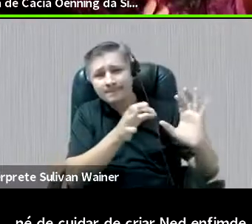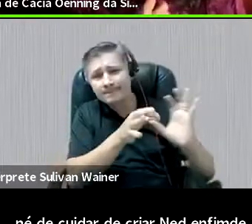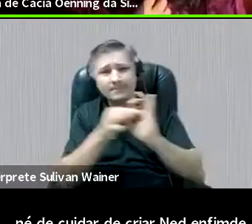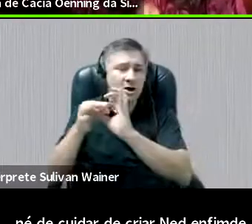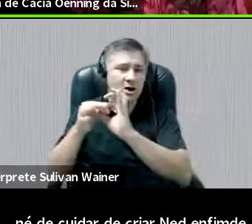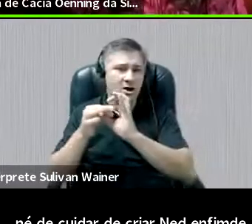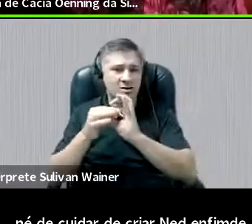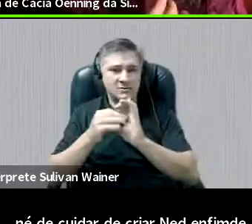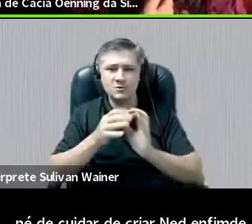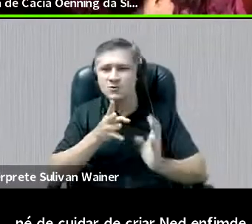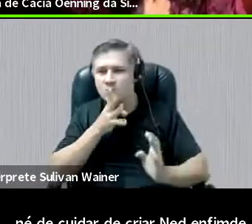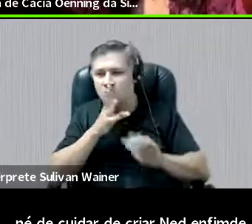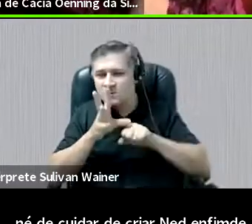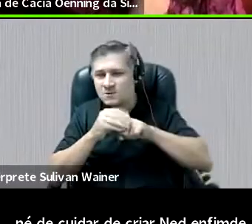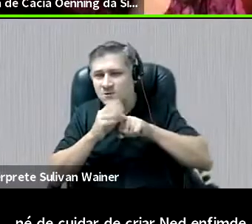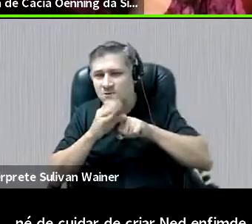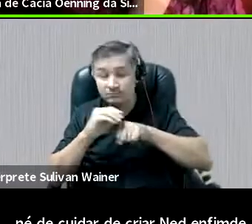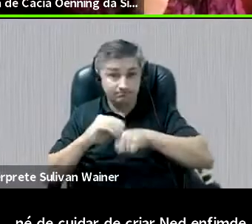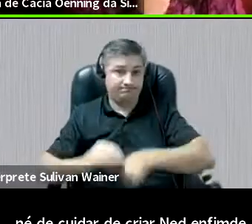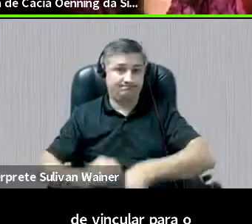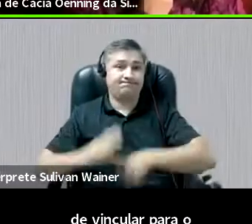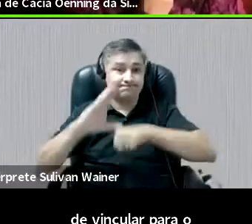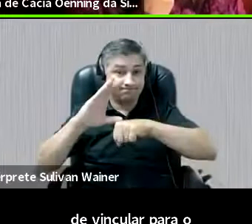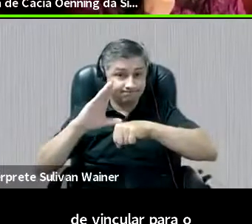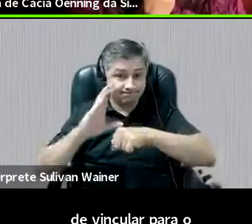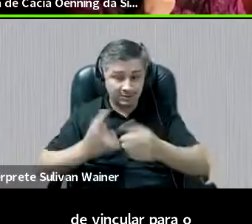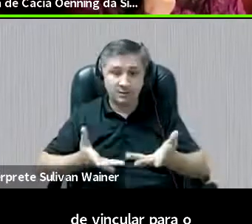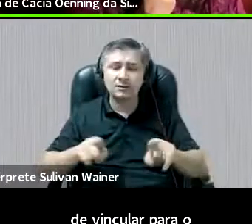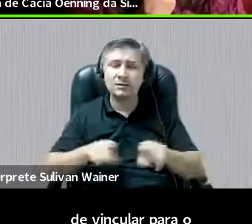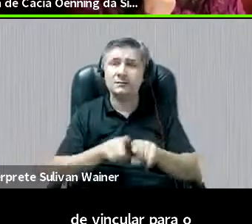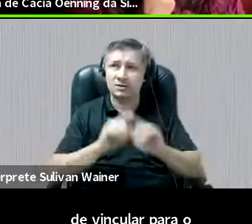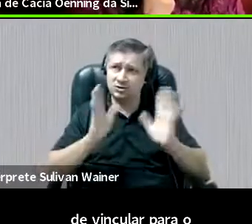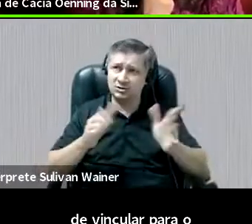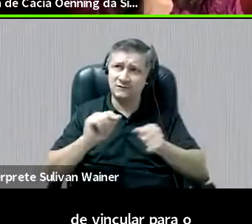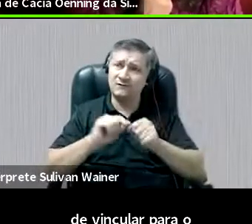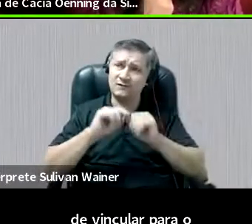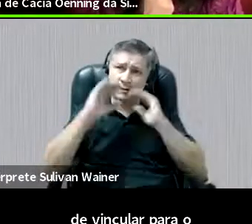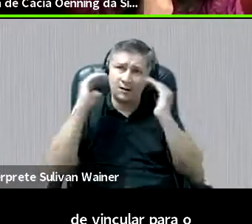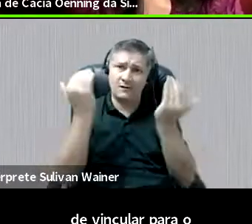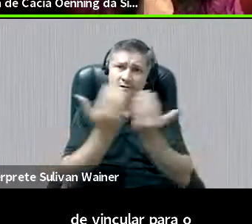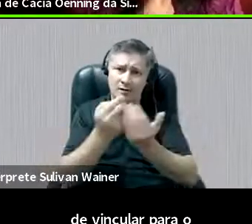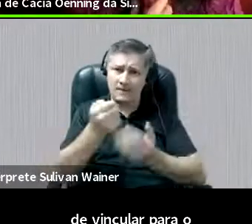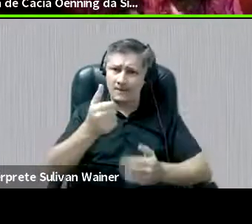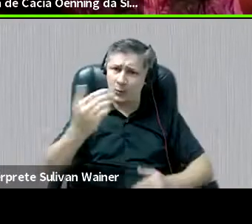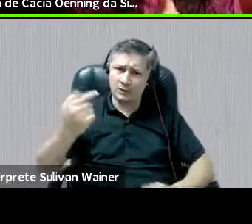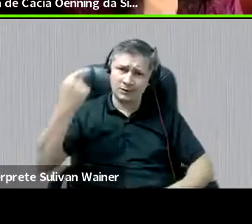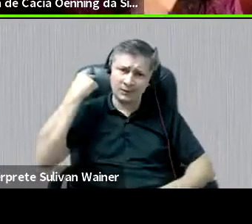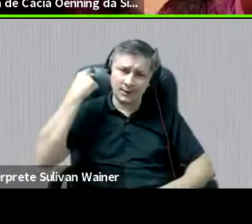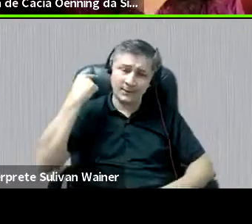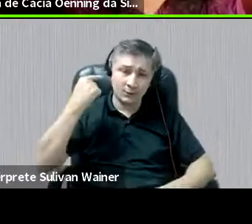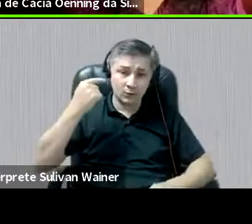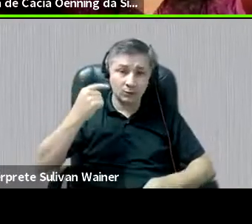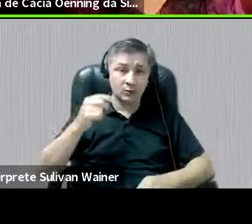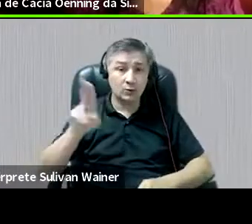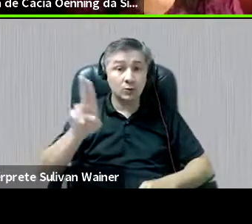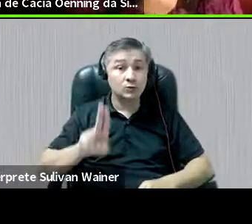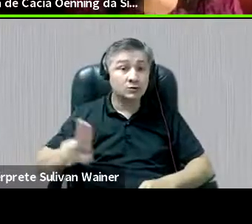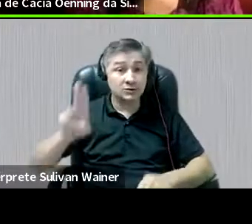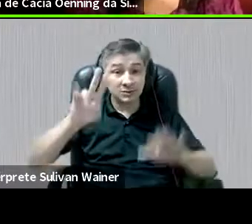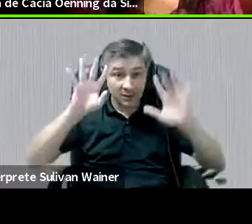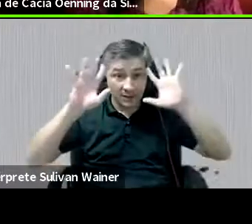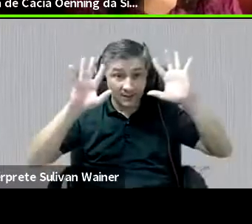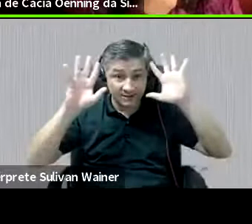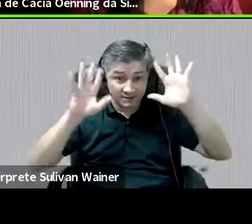né? E aí eu queria também citar um evento que a gente fez há pouco tempo na Usina da Imaginação, que é o